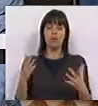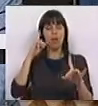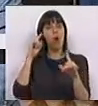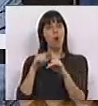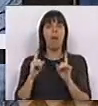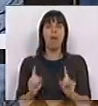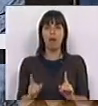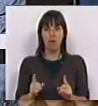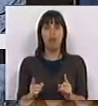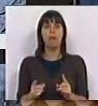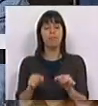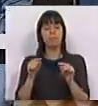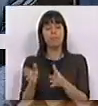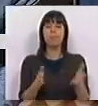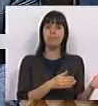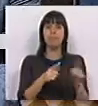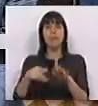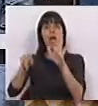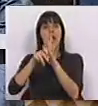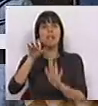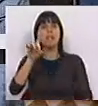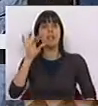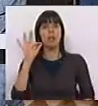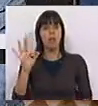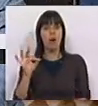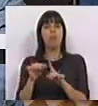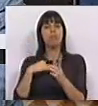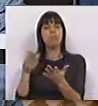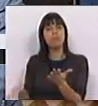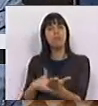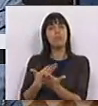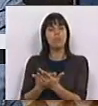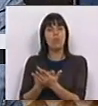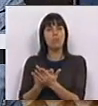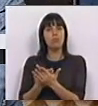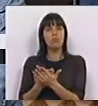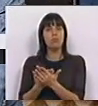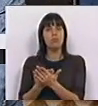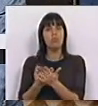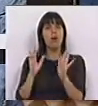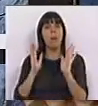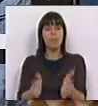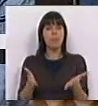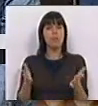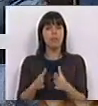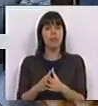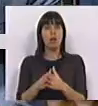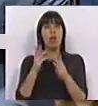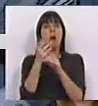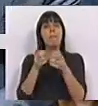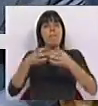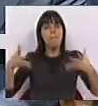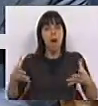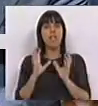objetivo. Para além disso, no artigo 64 propomos também que haja o